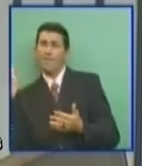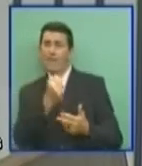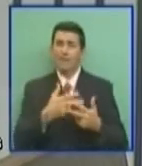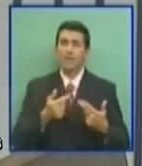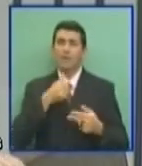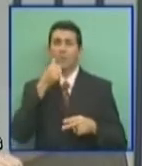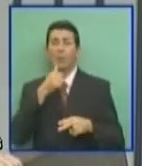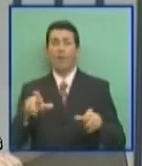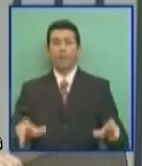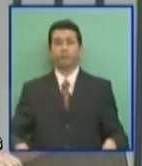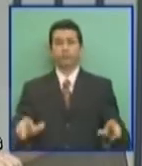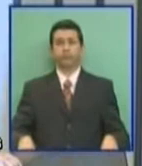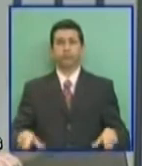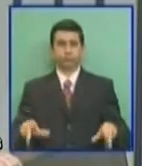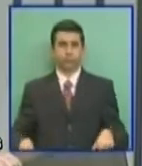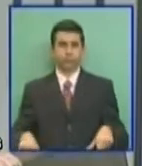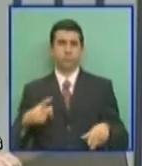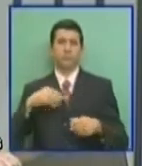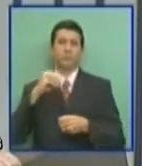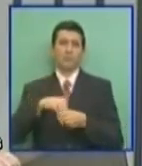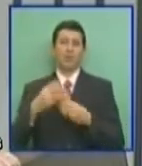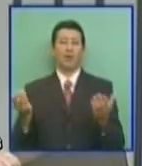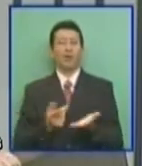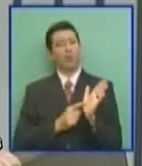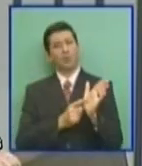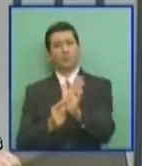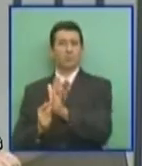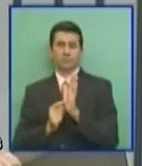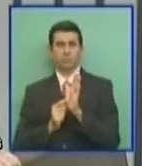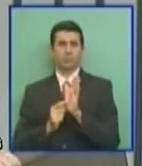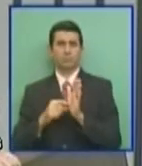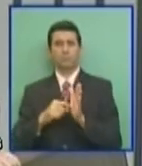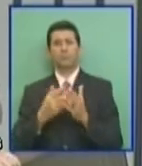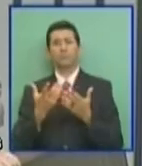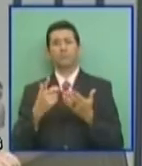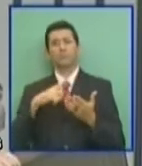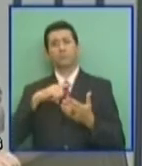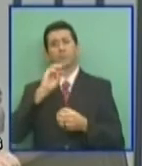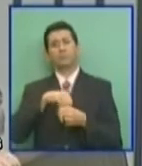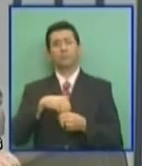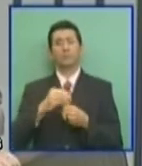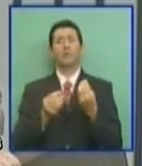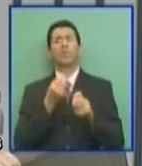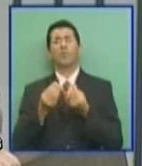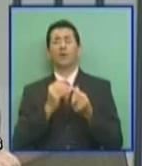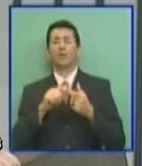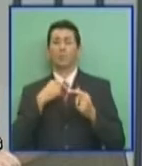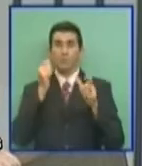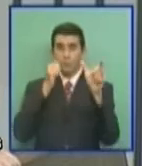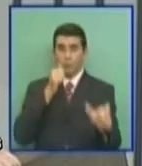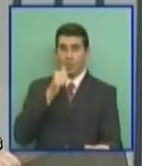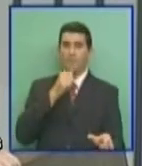Desde então ela virou símbolo da luta contra a violência doméstica,